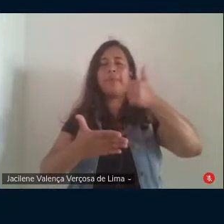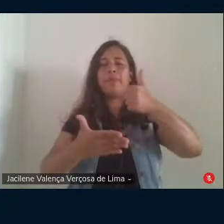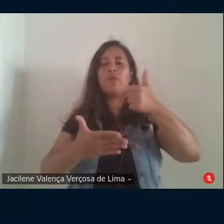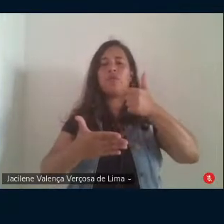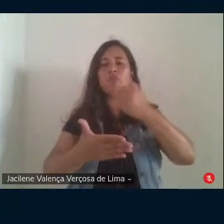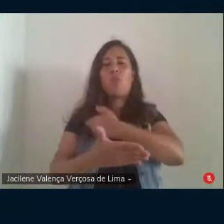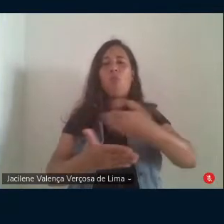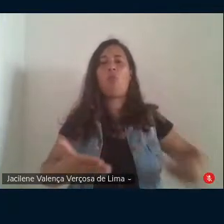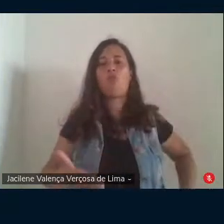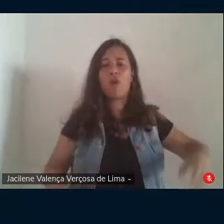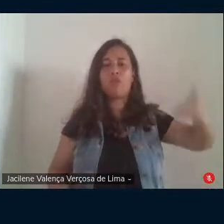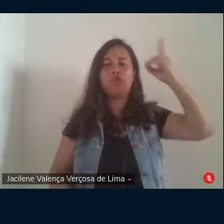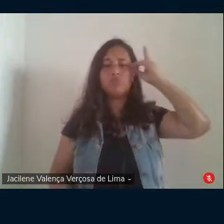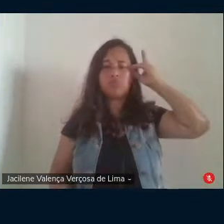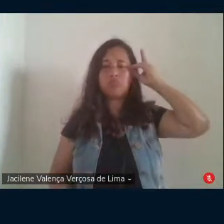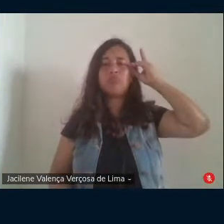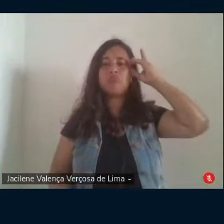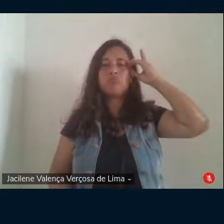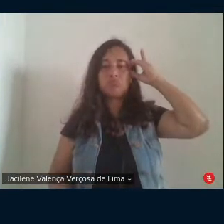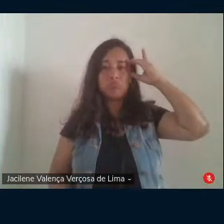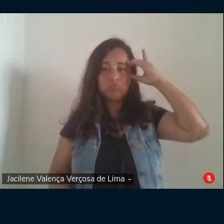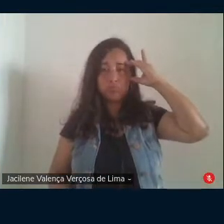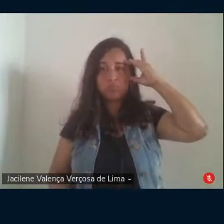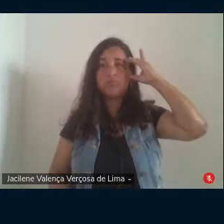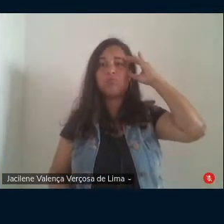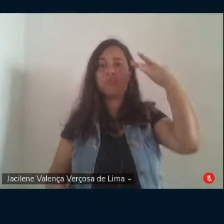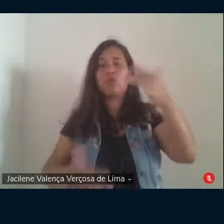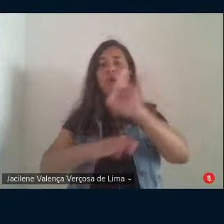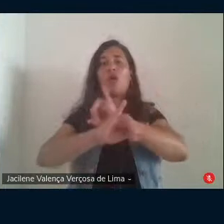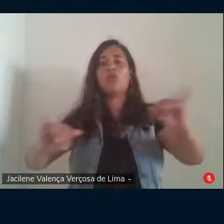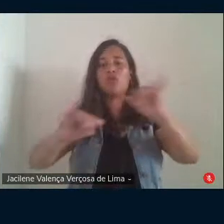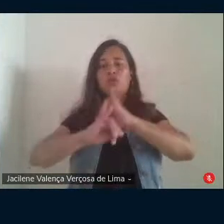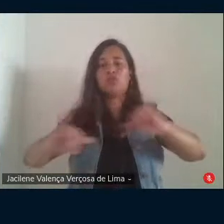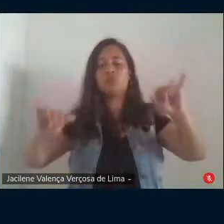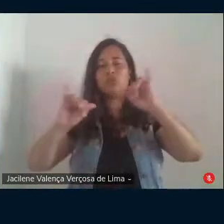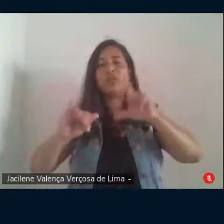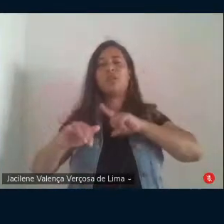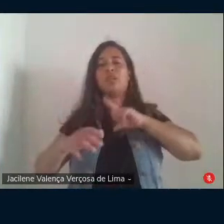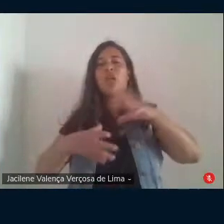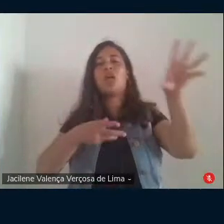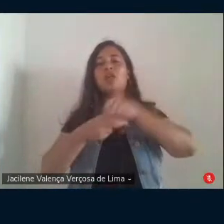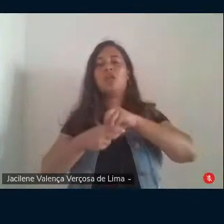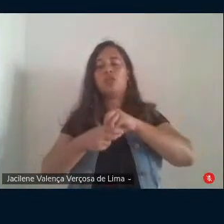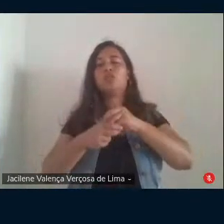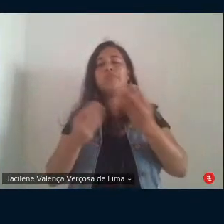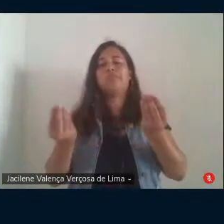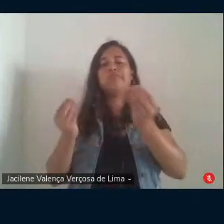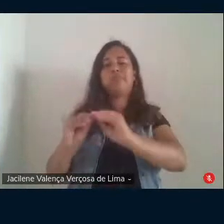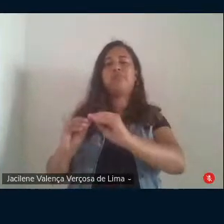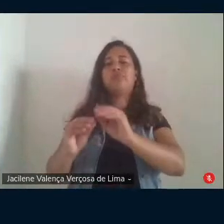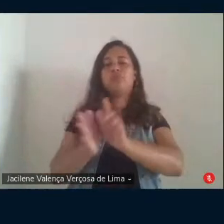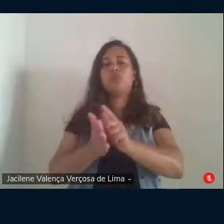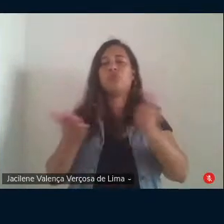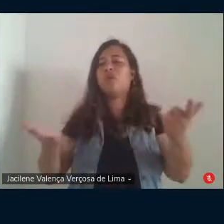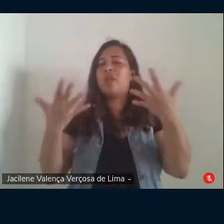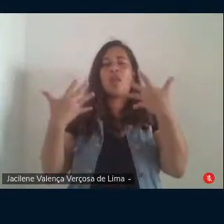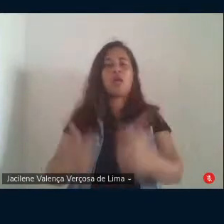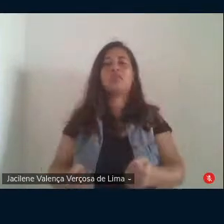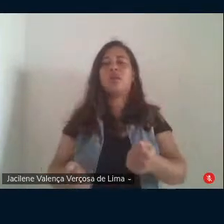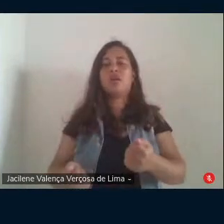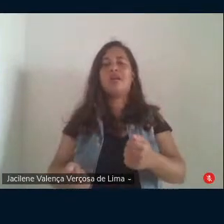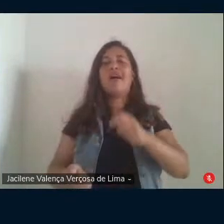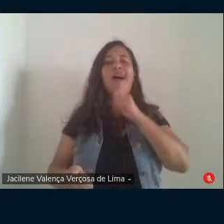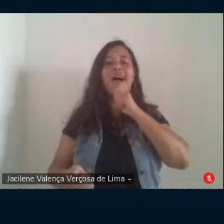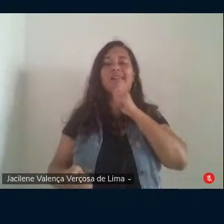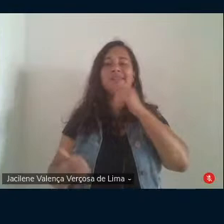Essa interpretação dos fatos e das notícias que foram estampadas nos jornais por óbvio não é aceita ainda hoje por